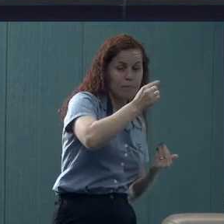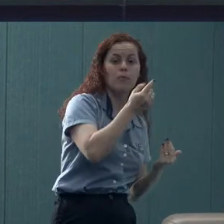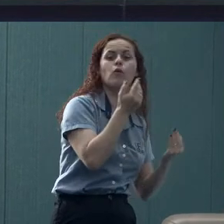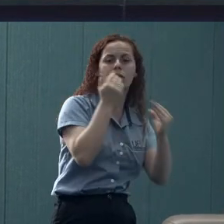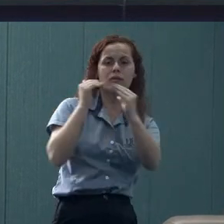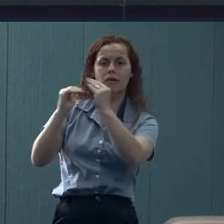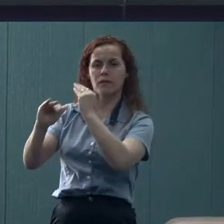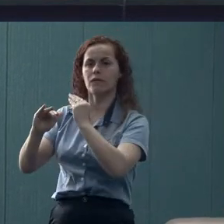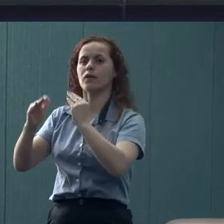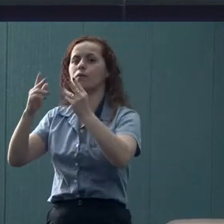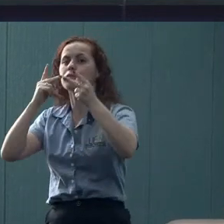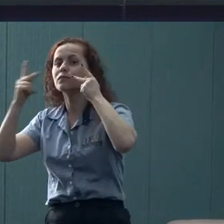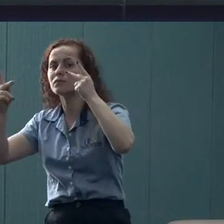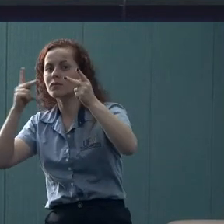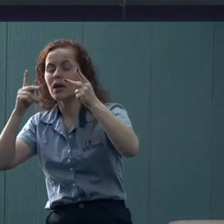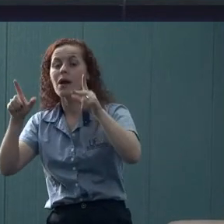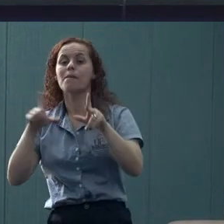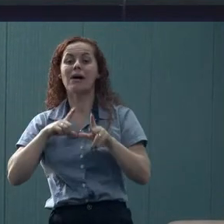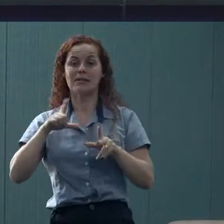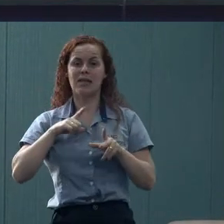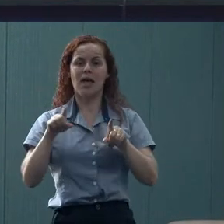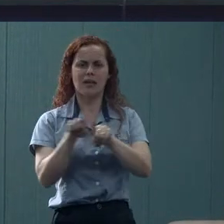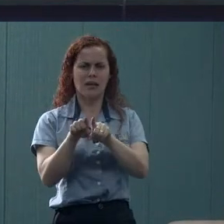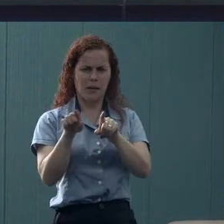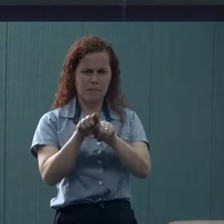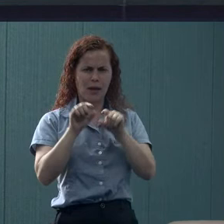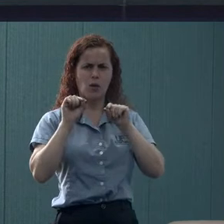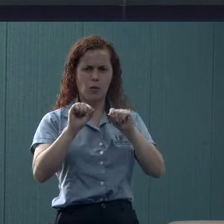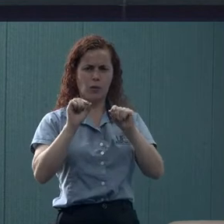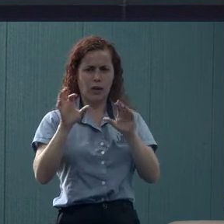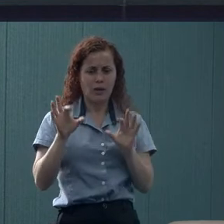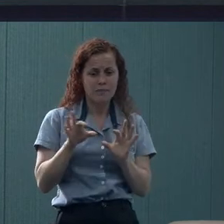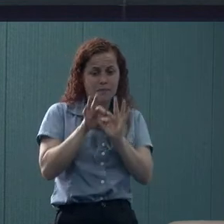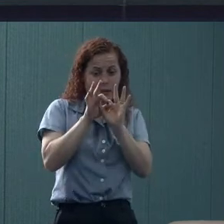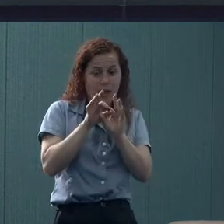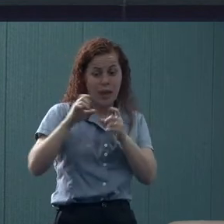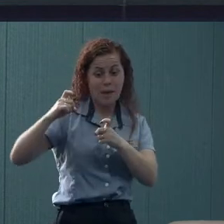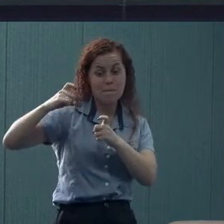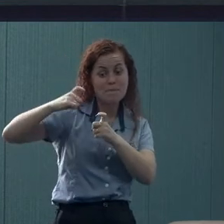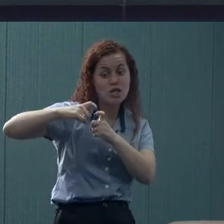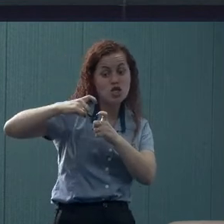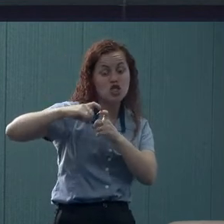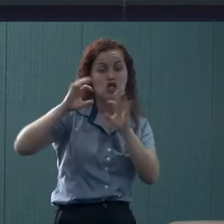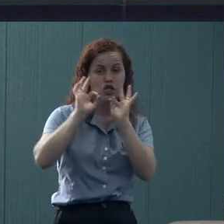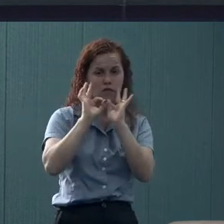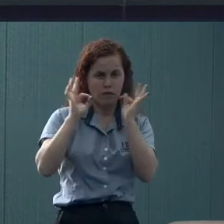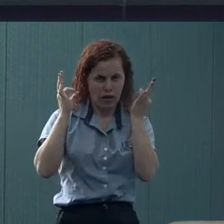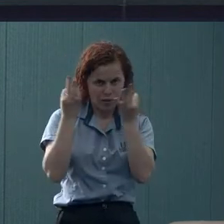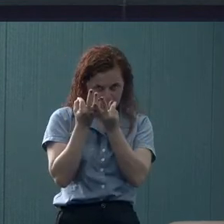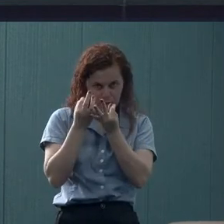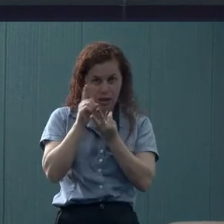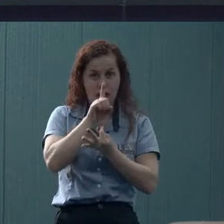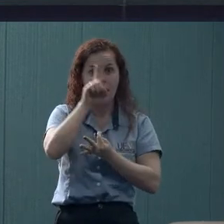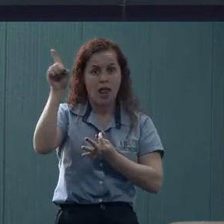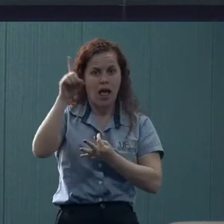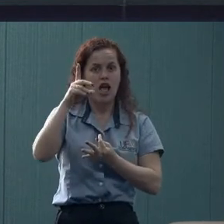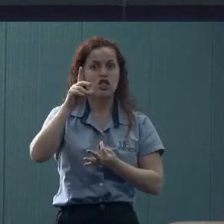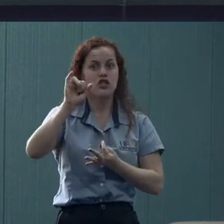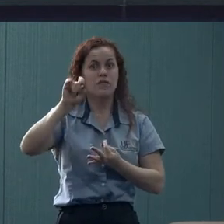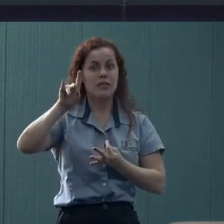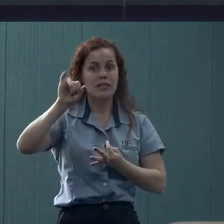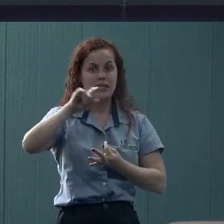Mas, na verdade, existe um caminho intermediário, que é o setor de medicina de família da divisão de saúde. Então,